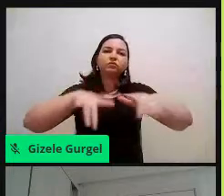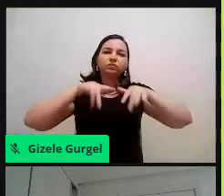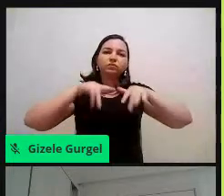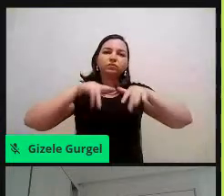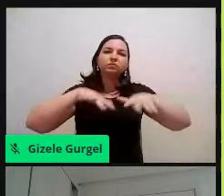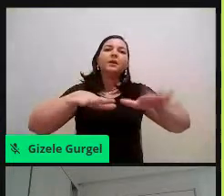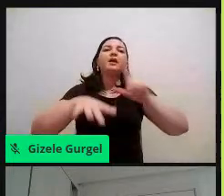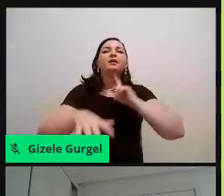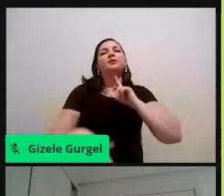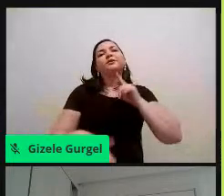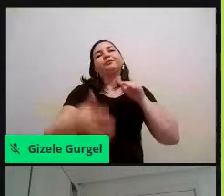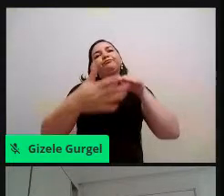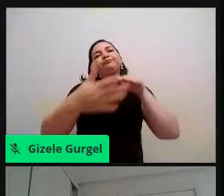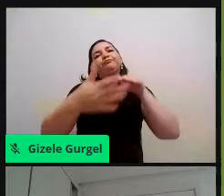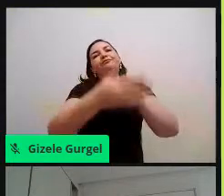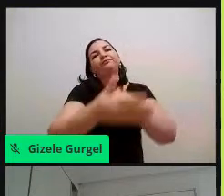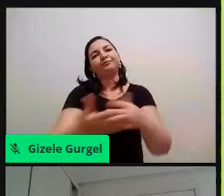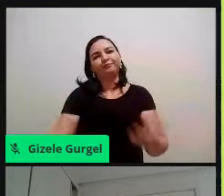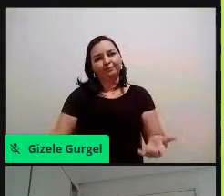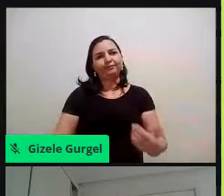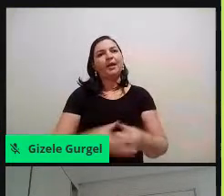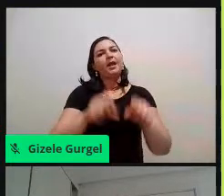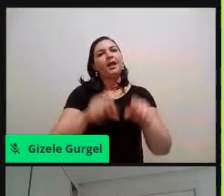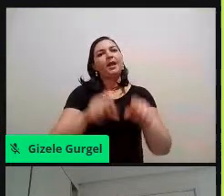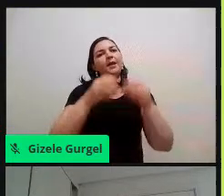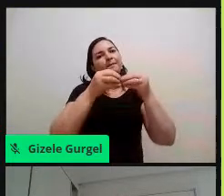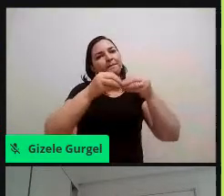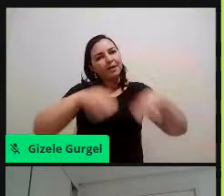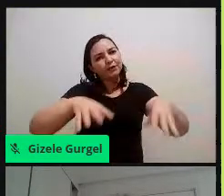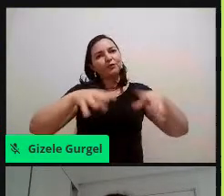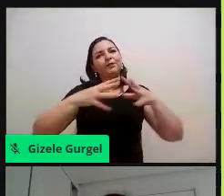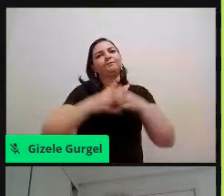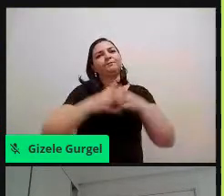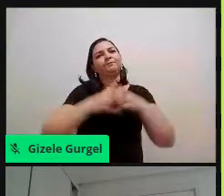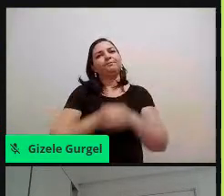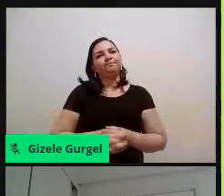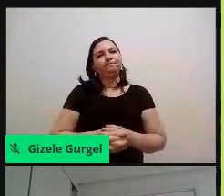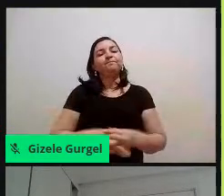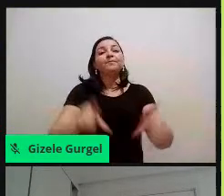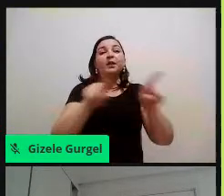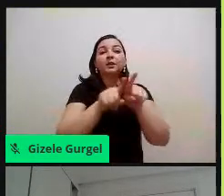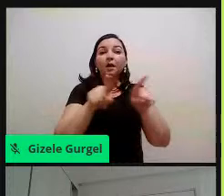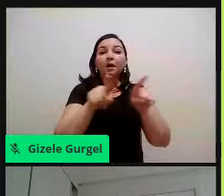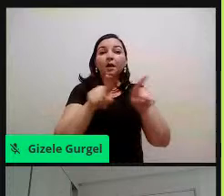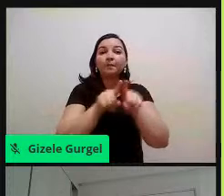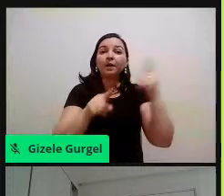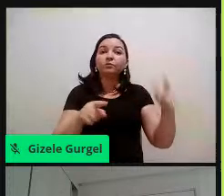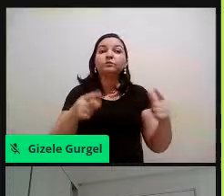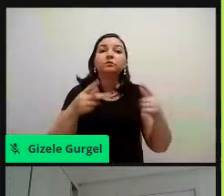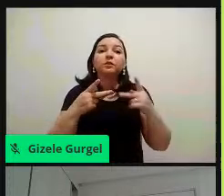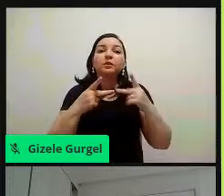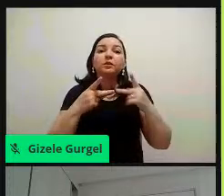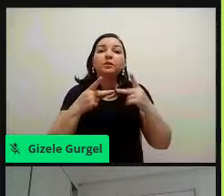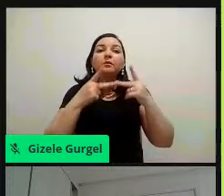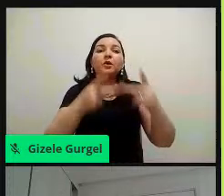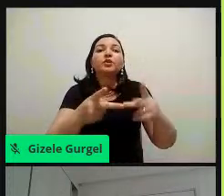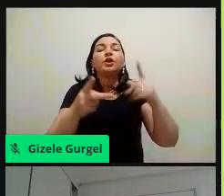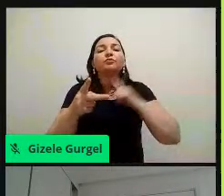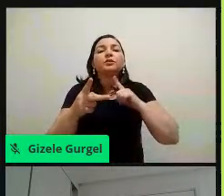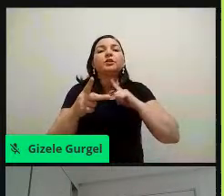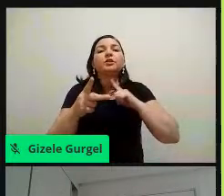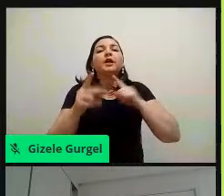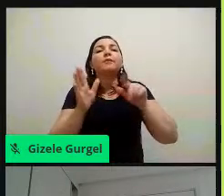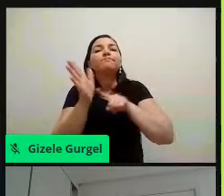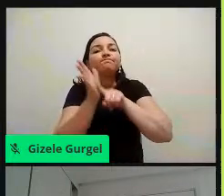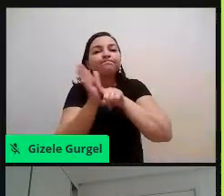o mar, né, a água, e também ao projeto, a gente tem toda a área de pesquisa, né, também